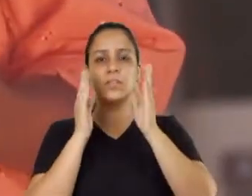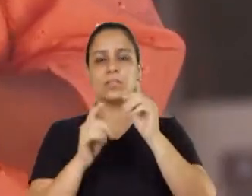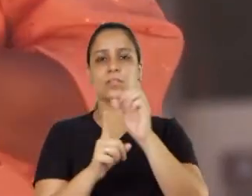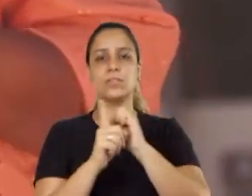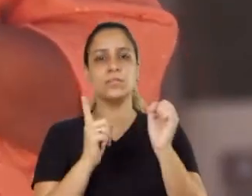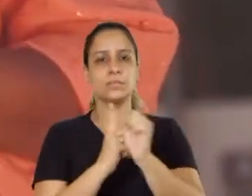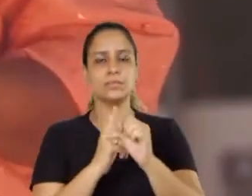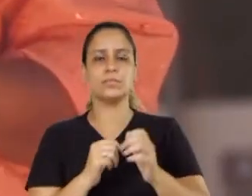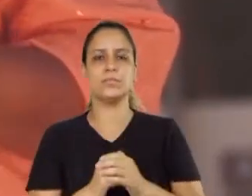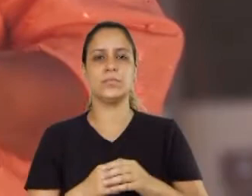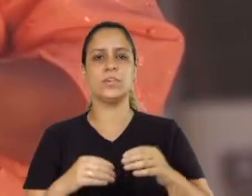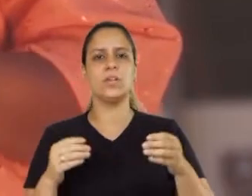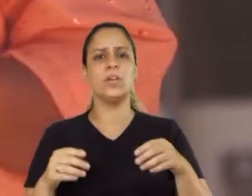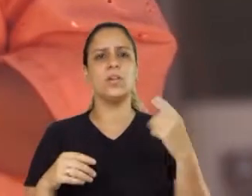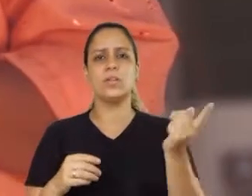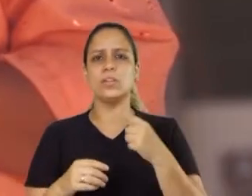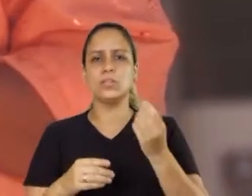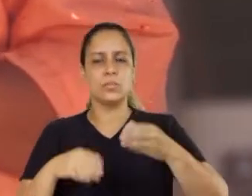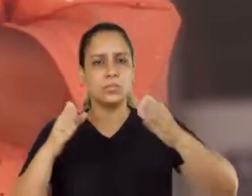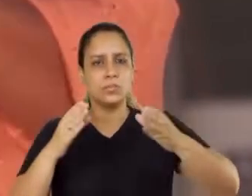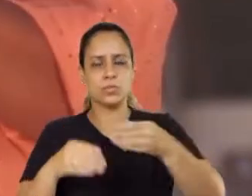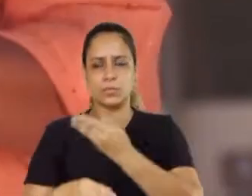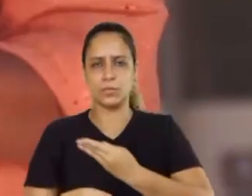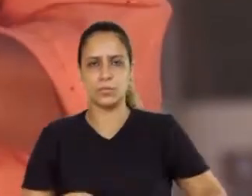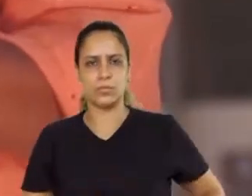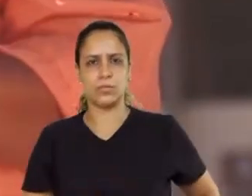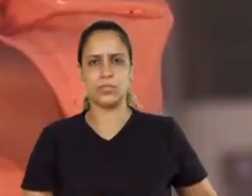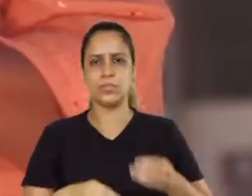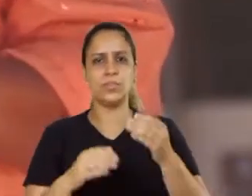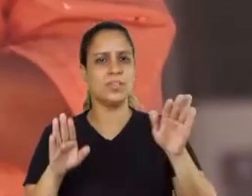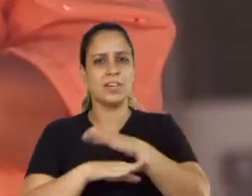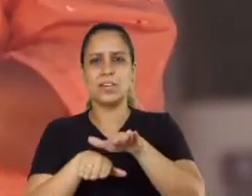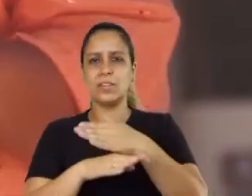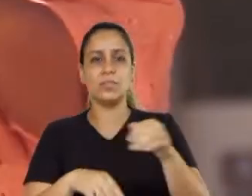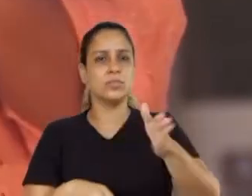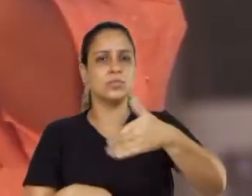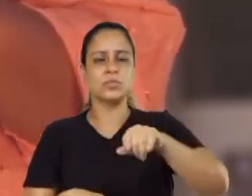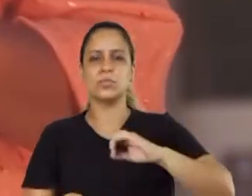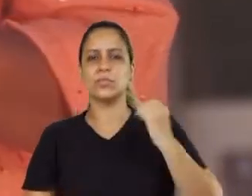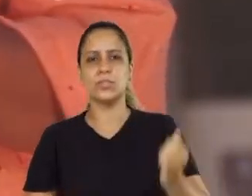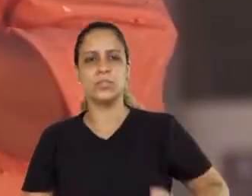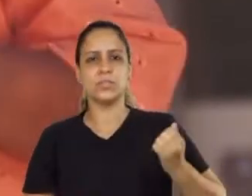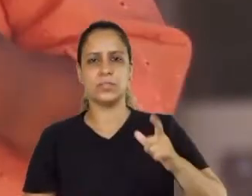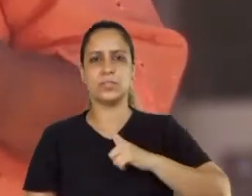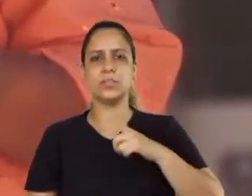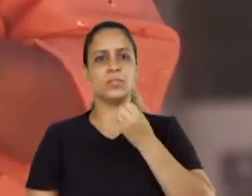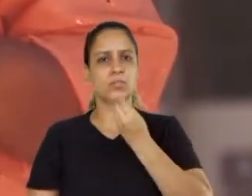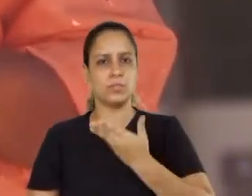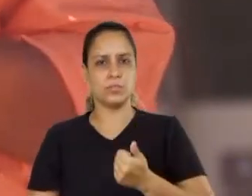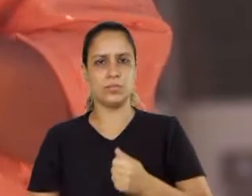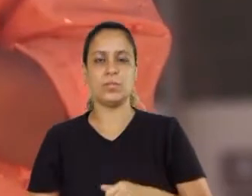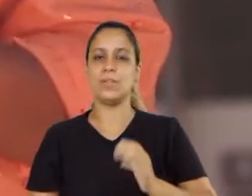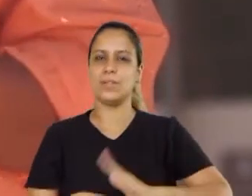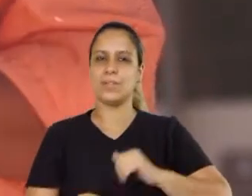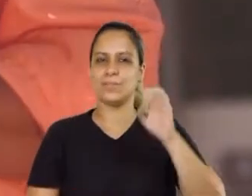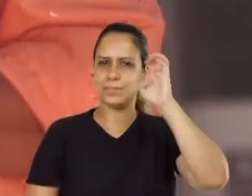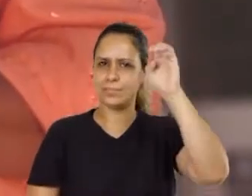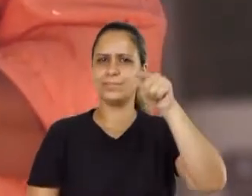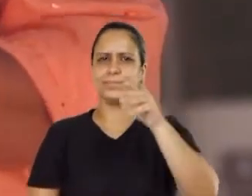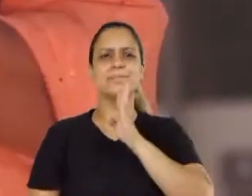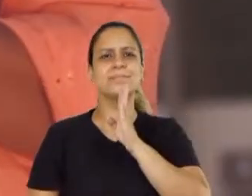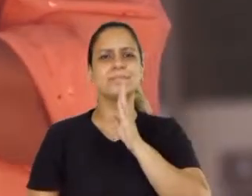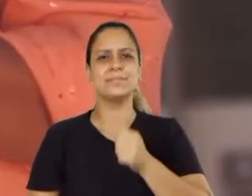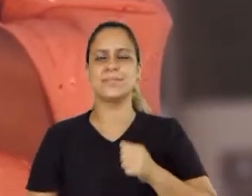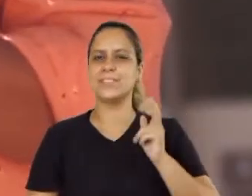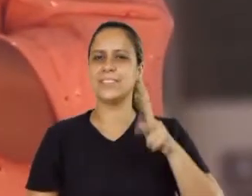na campanha, nas redes sociais e na internet. O mesmo grupo político que destruiu tudo o que Araraquara tinha de bom.